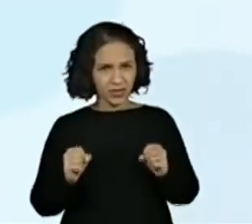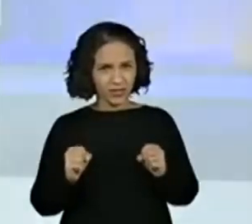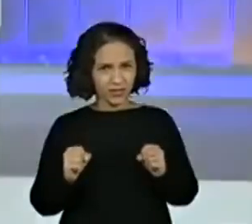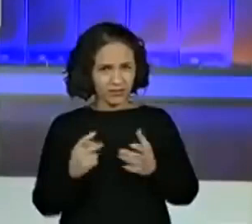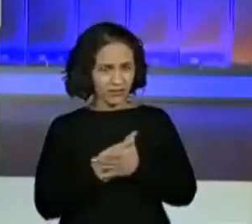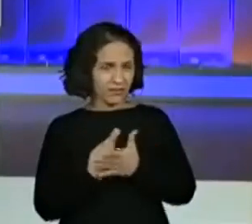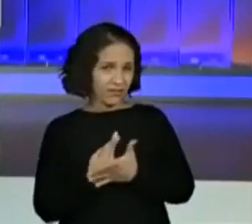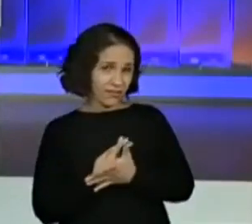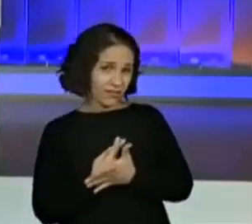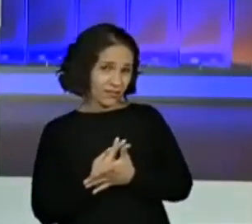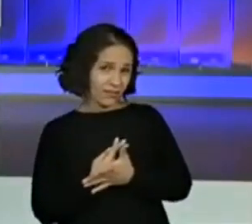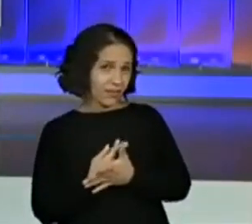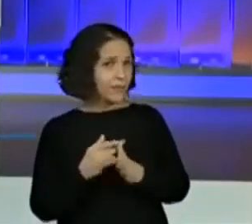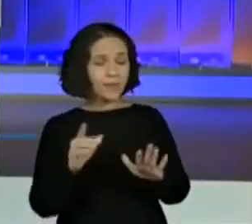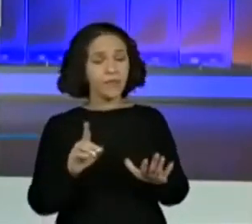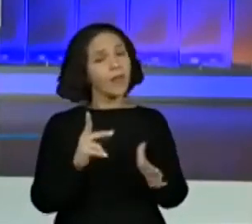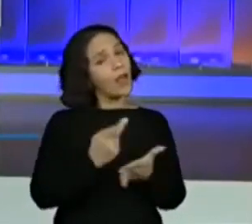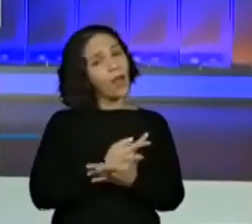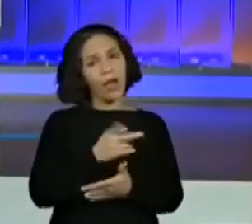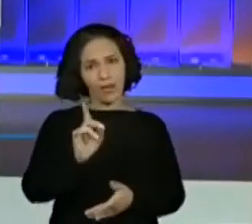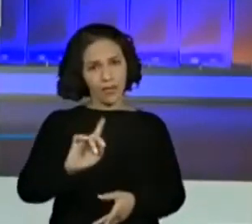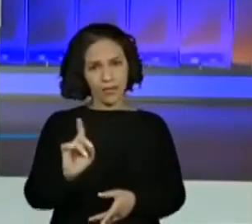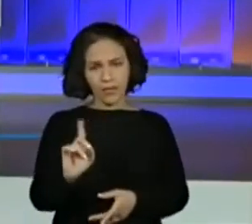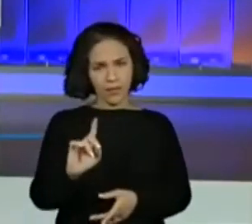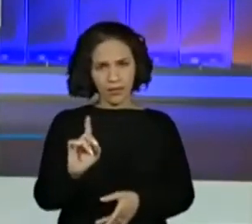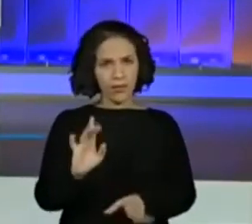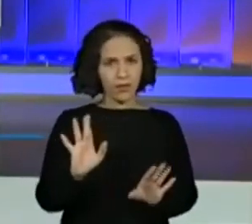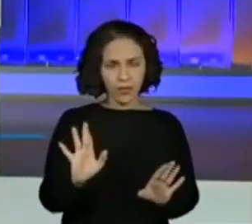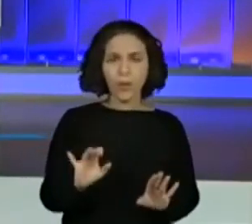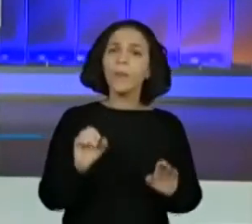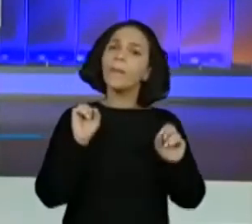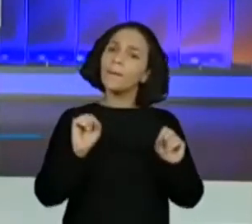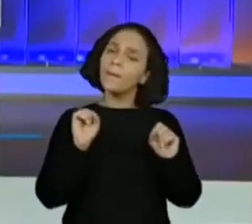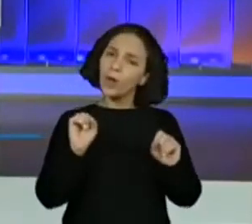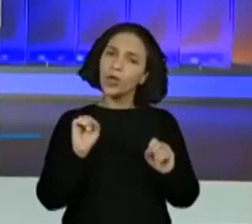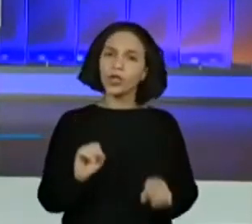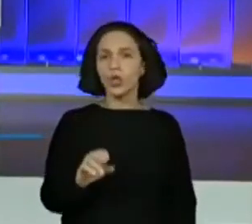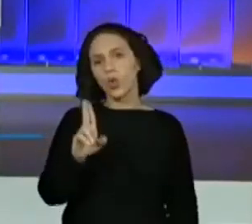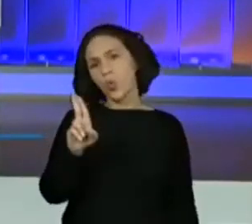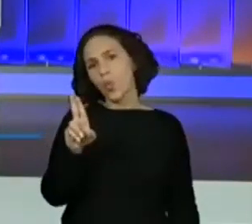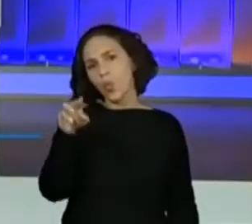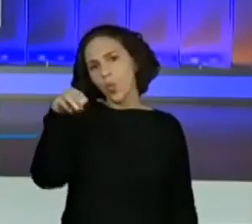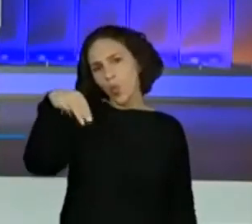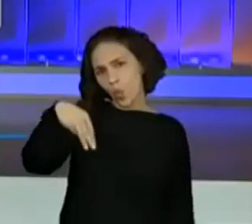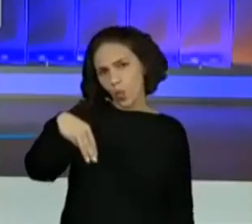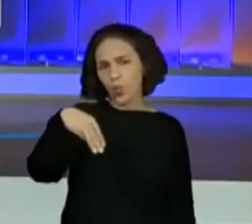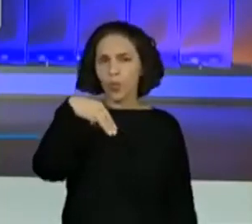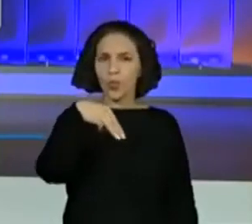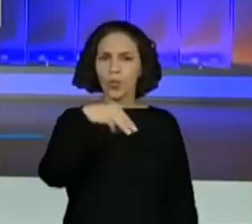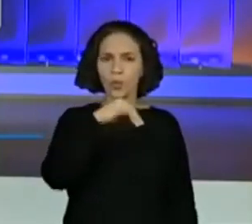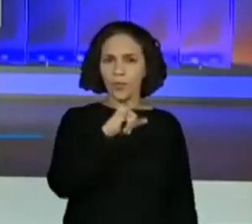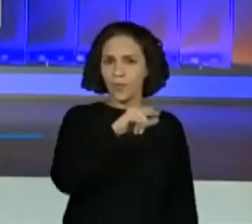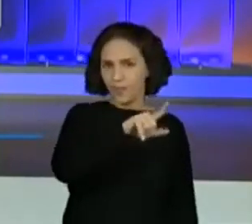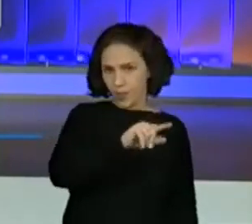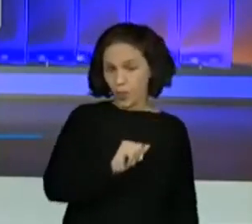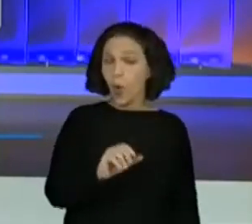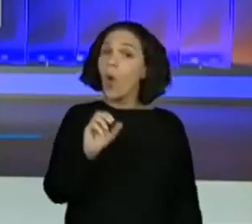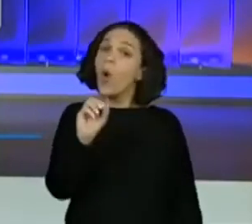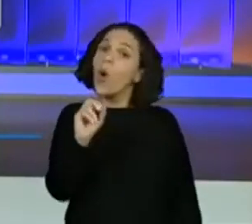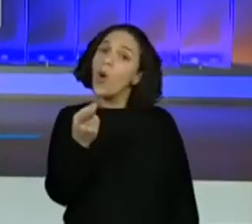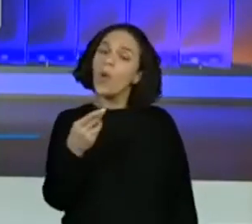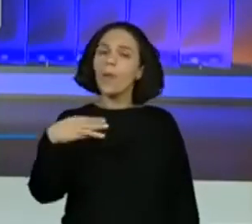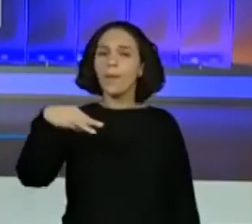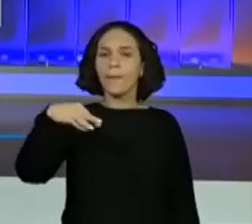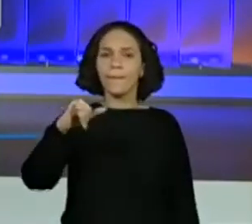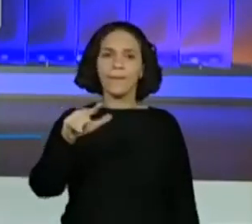errado? Não, não está errado. Você pode colocar um mil novecentos e três ou um